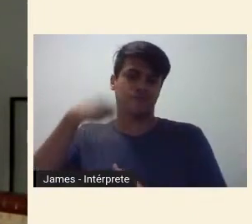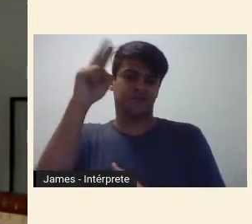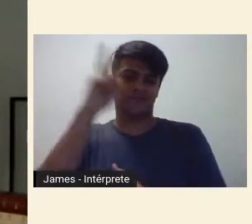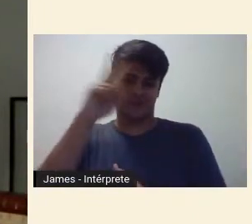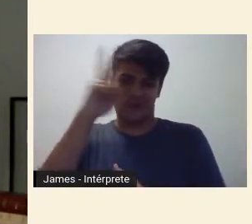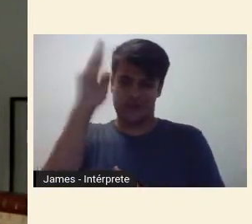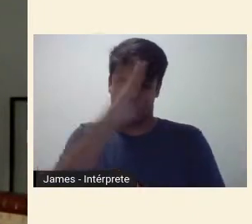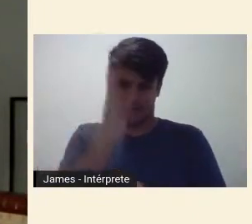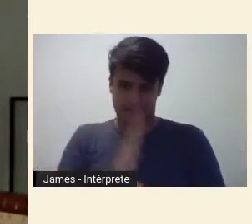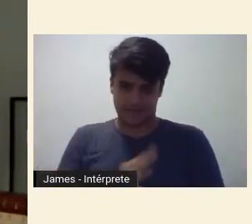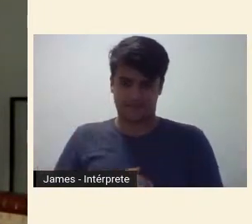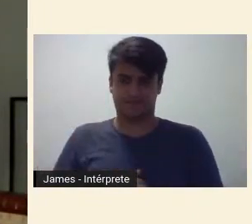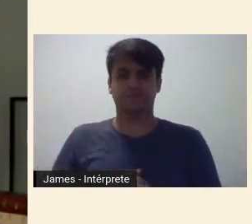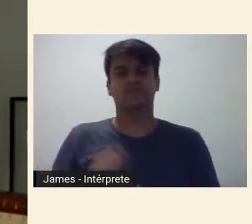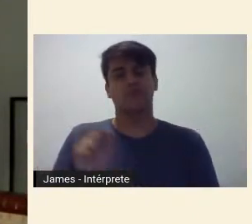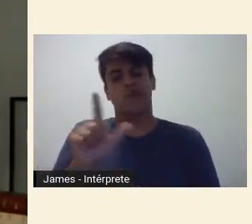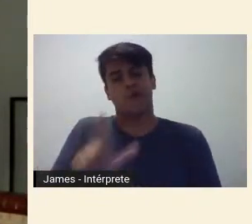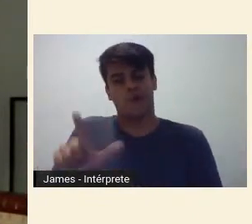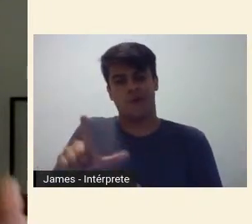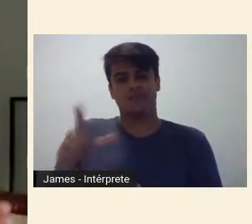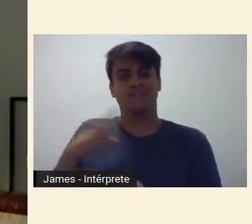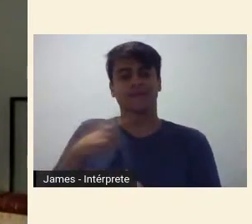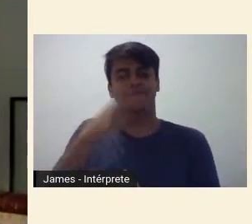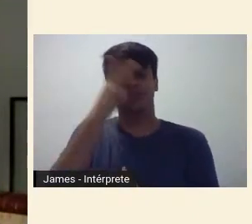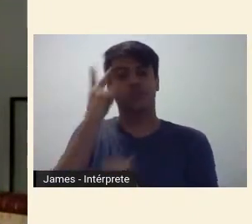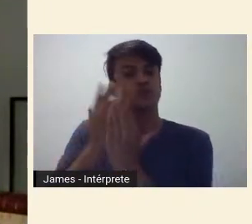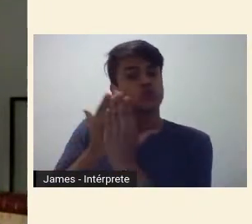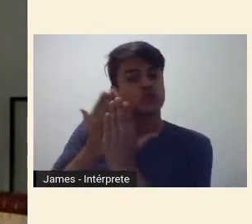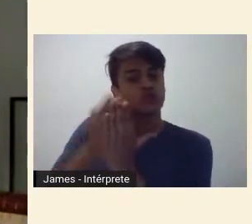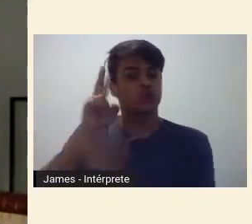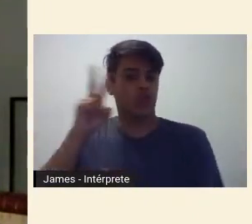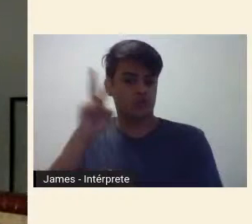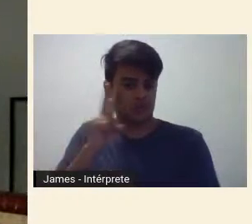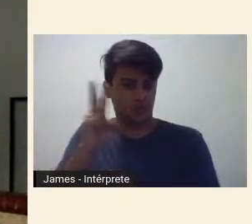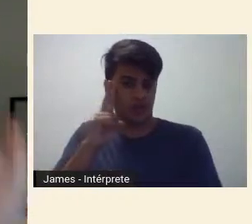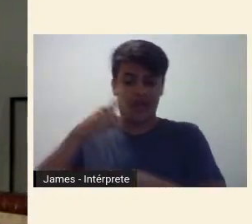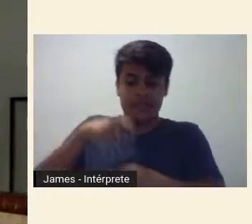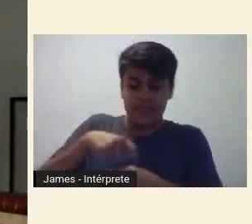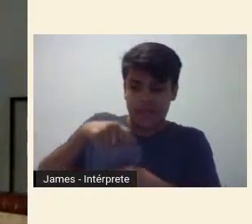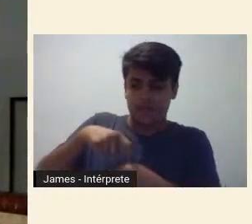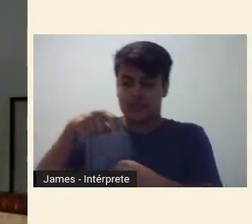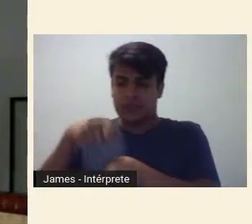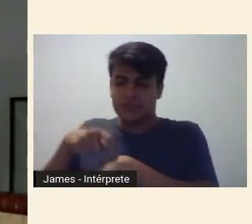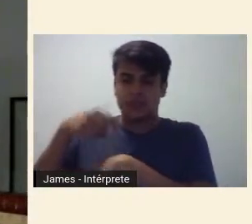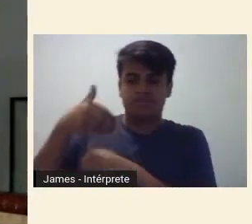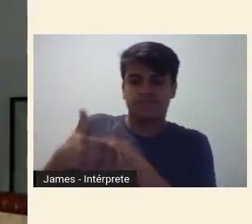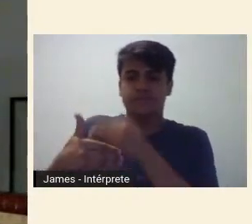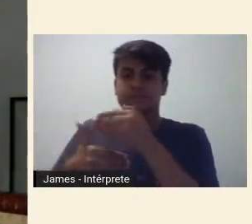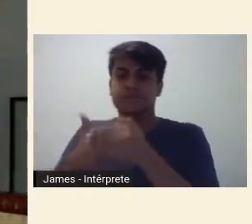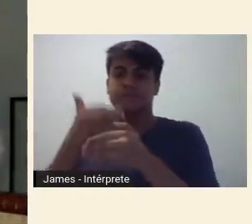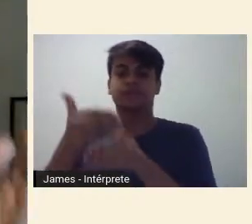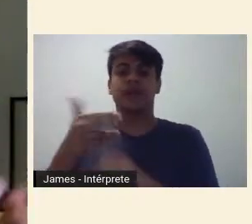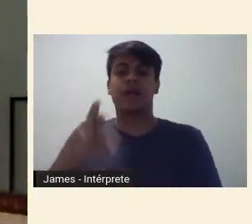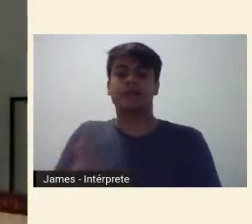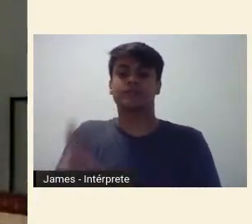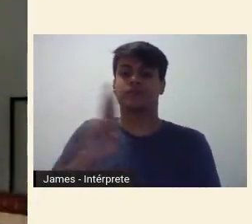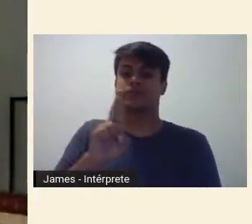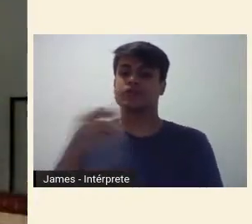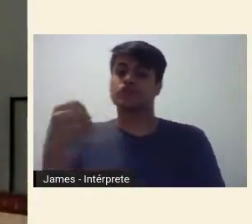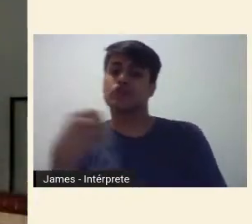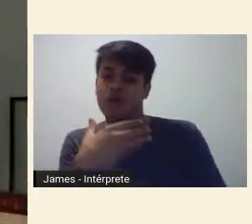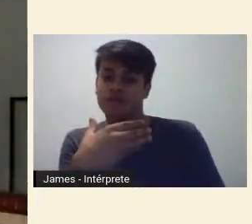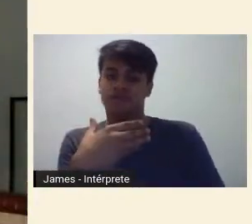que, como nos ensinos estudiosos de arquivos, a cada época, novas respostas reinventam as perguntas, novas